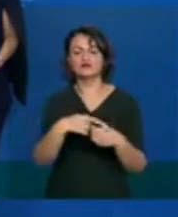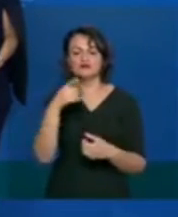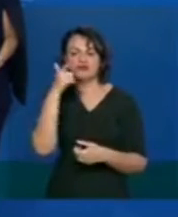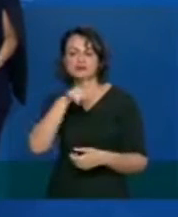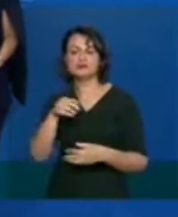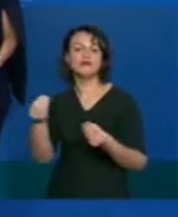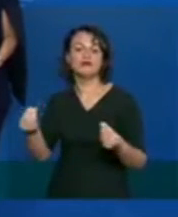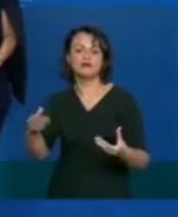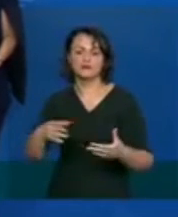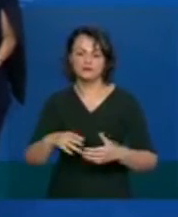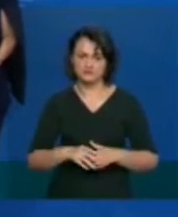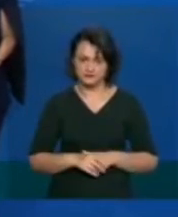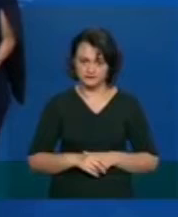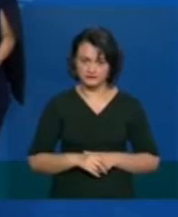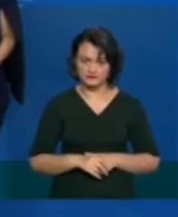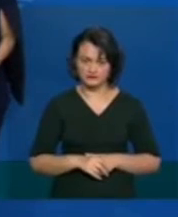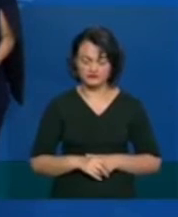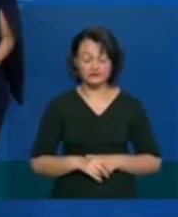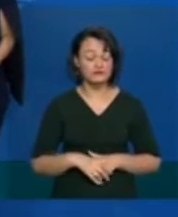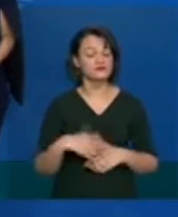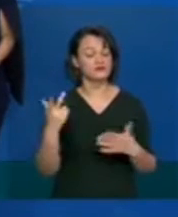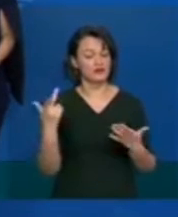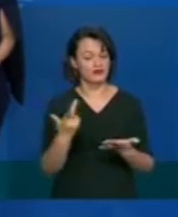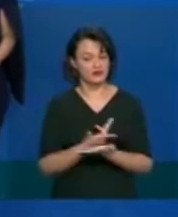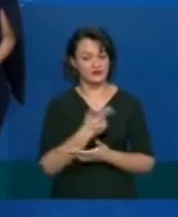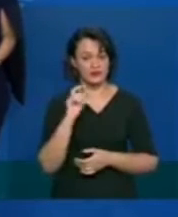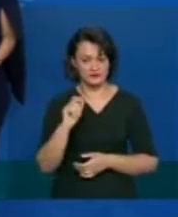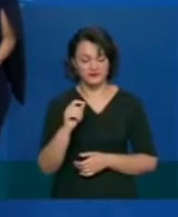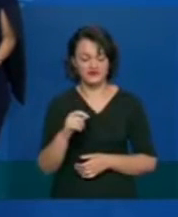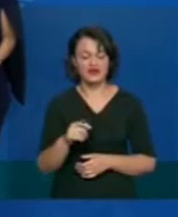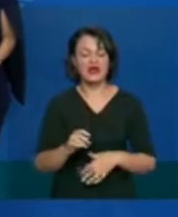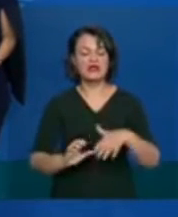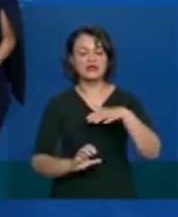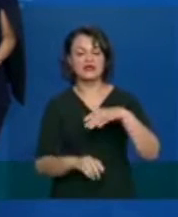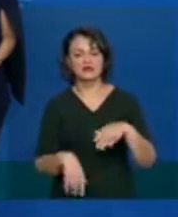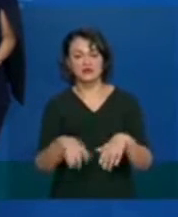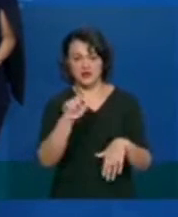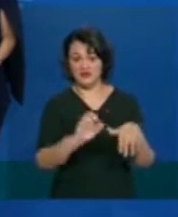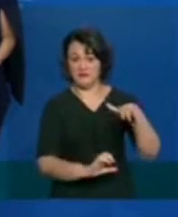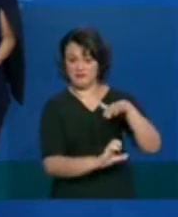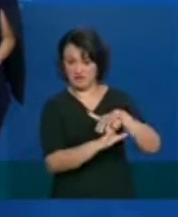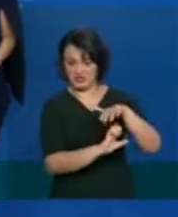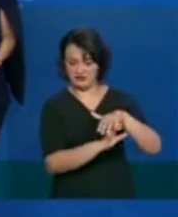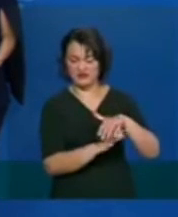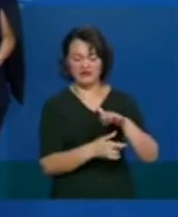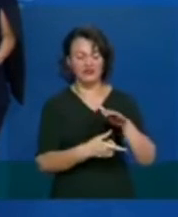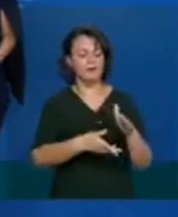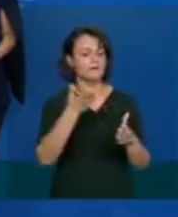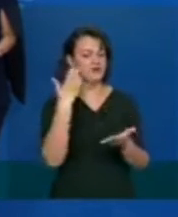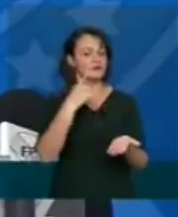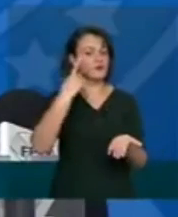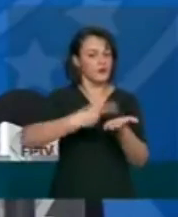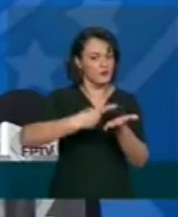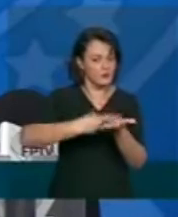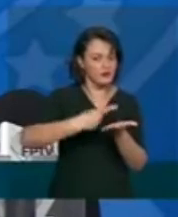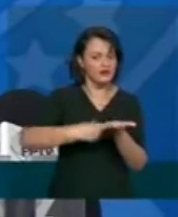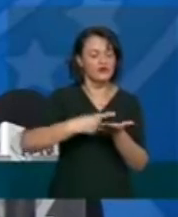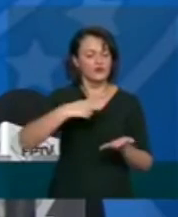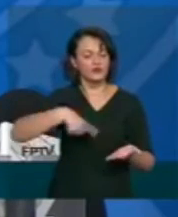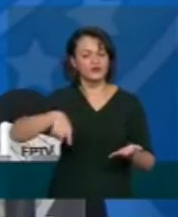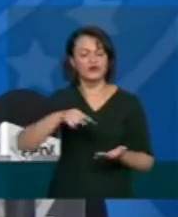então gente o que aconteceu foi que a empresa que tinha feito todo o compromisso conosco de entregar